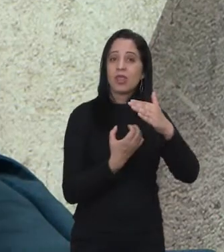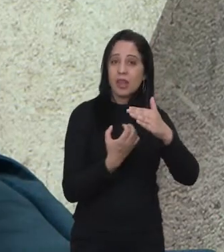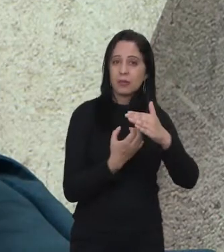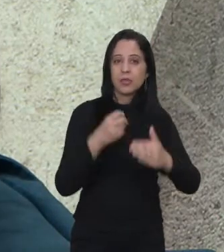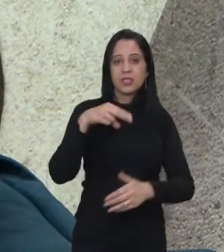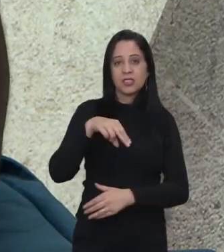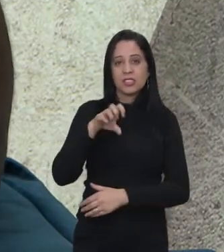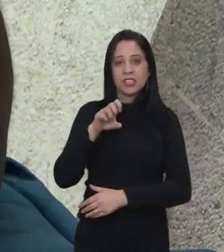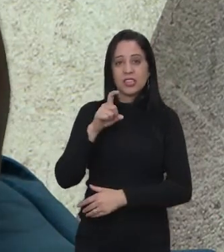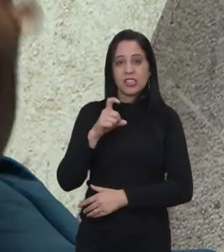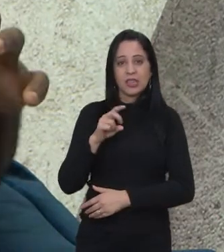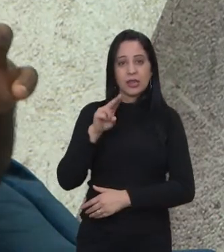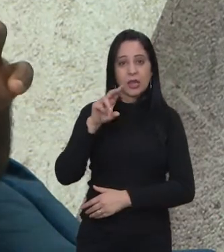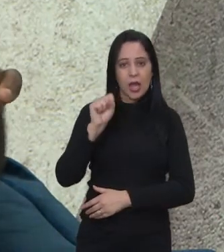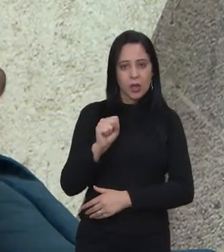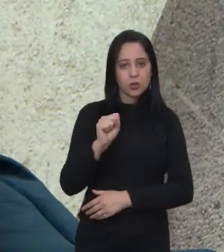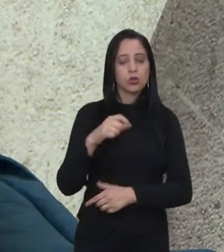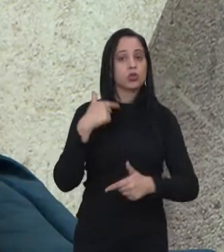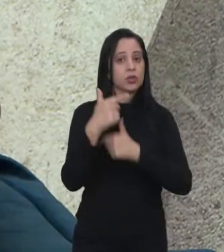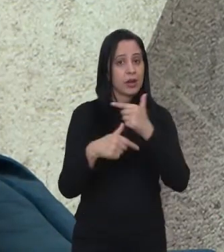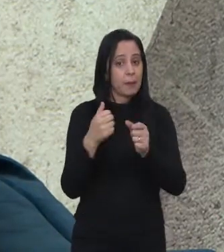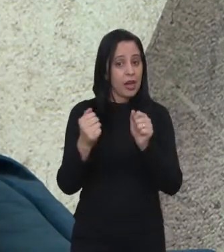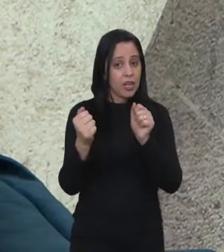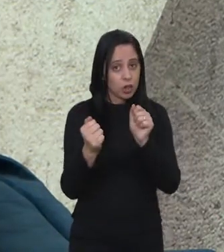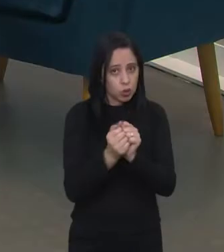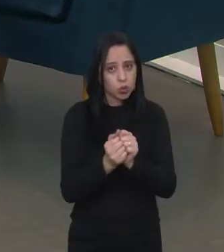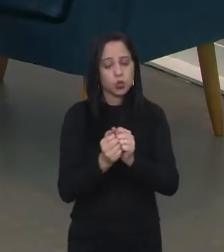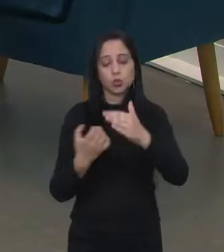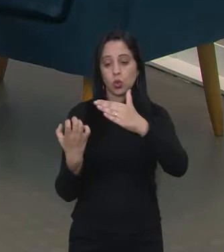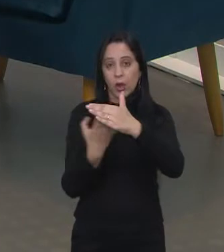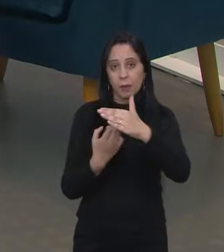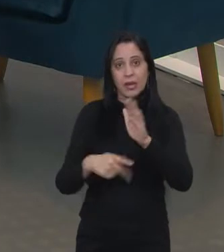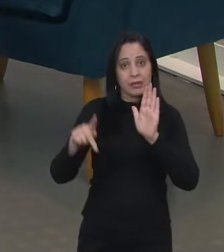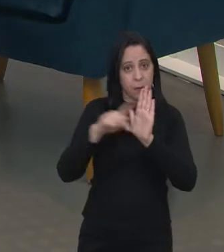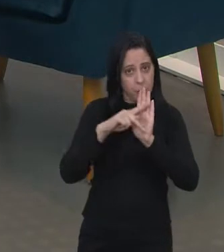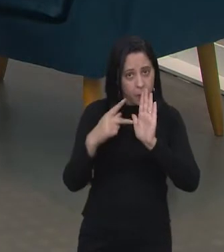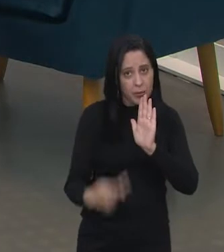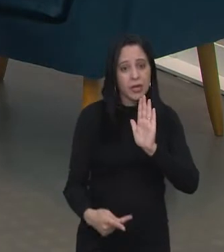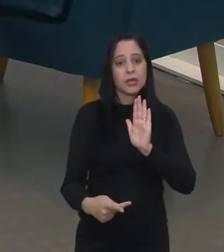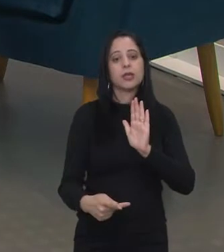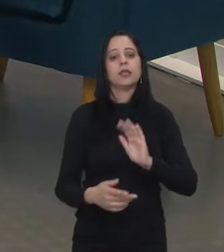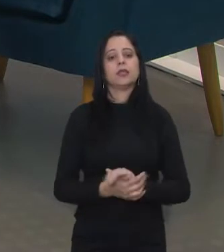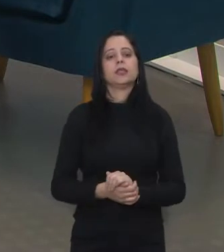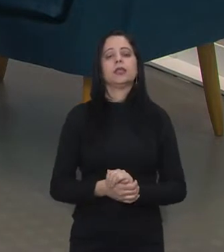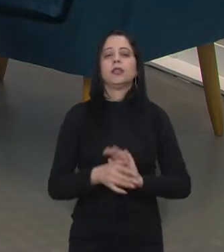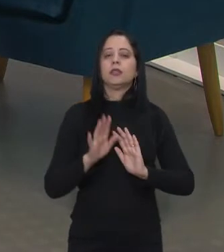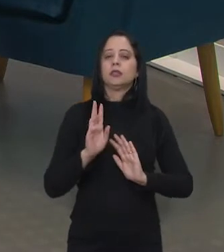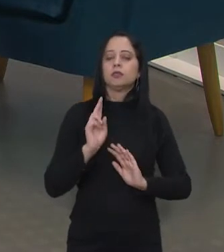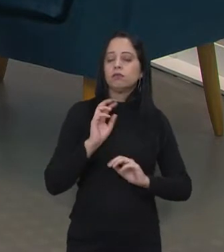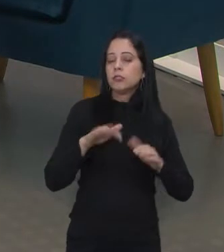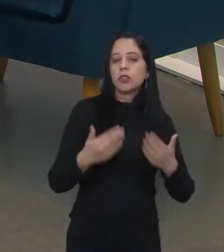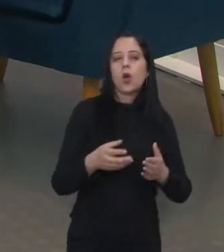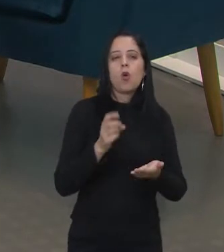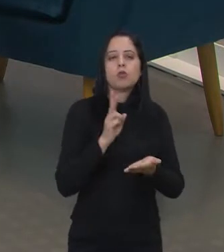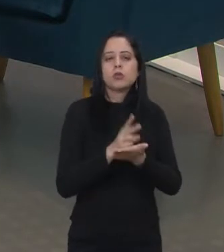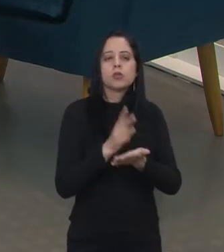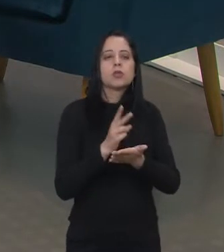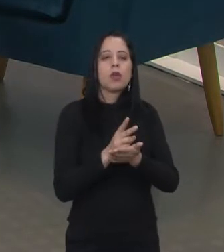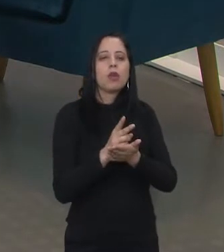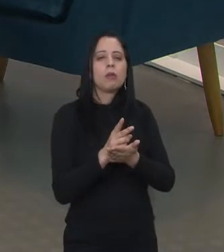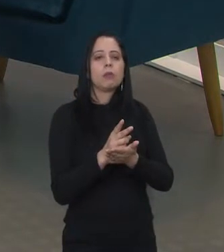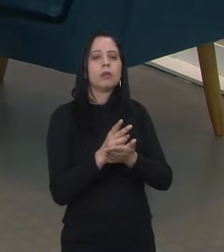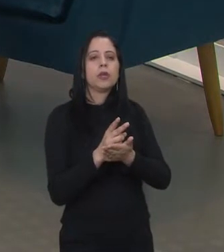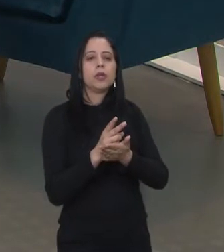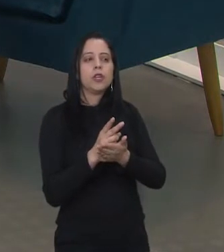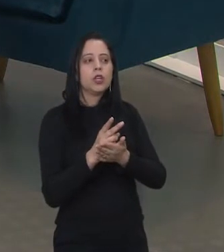com as empresas que estão no Parque Tecnológico fisicamente. Ali, fisicamente. Anualmente, a gente busca o faturamento dessas empresas. Tanto